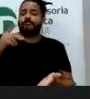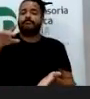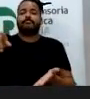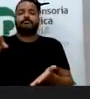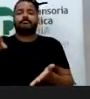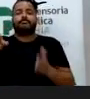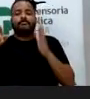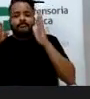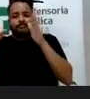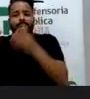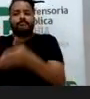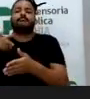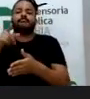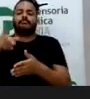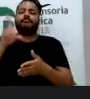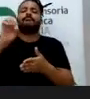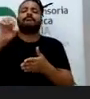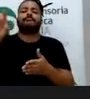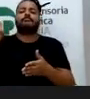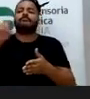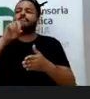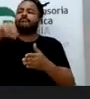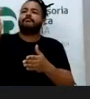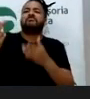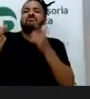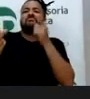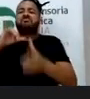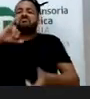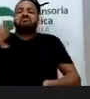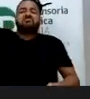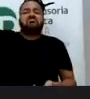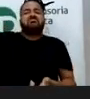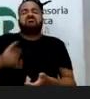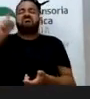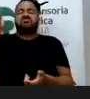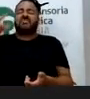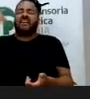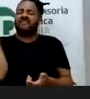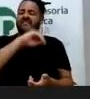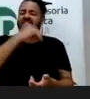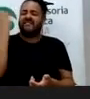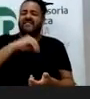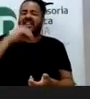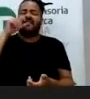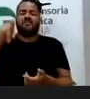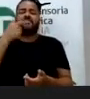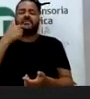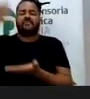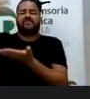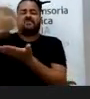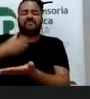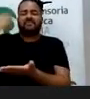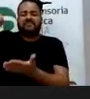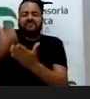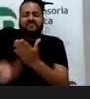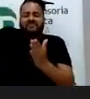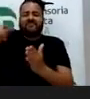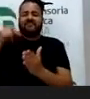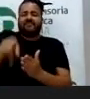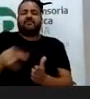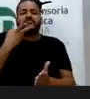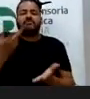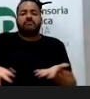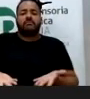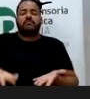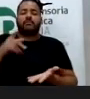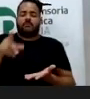intenção, de dolo, nem de imprudência, imperícia ou negligência para ter charity. Não precisa. O charity pode ser feito com a melhor das